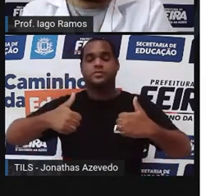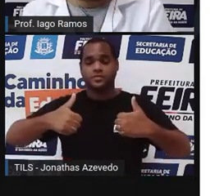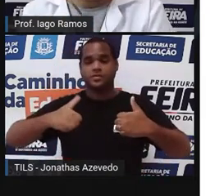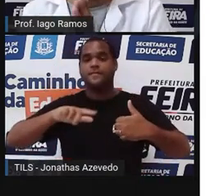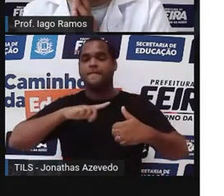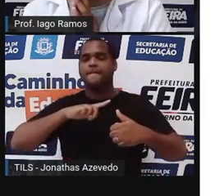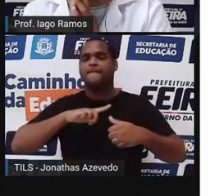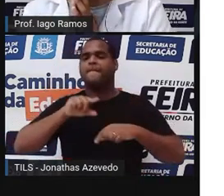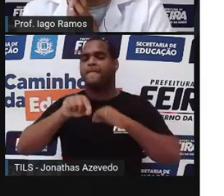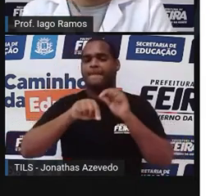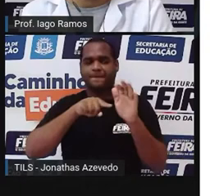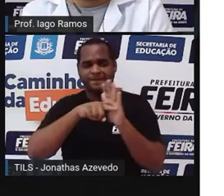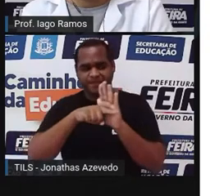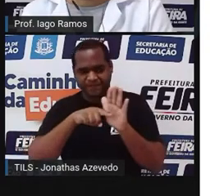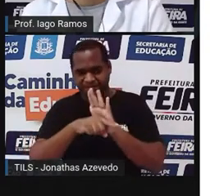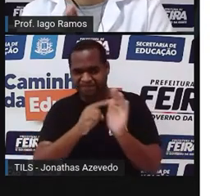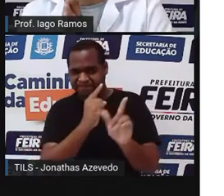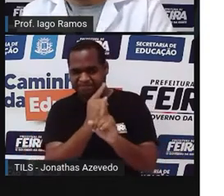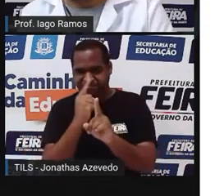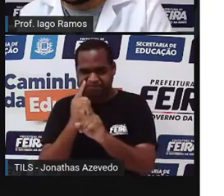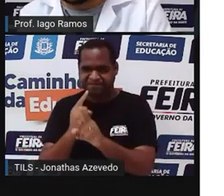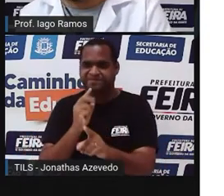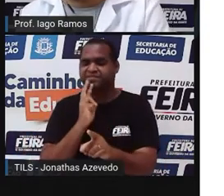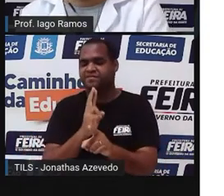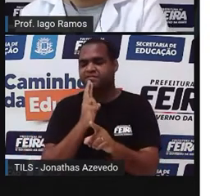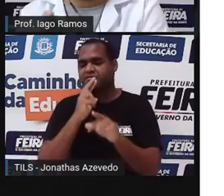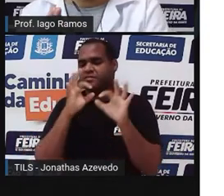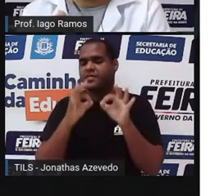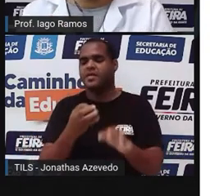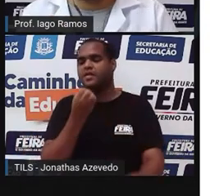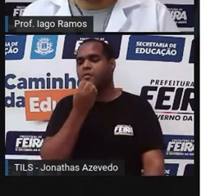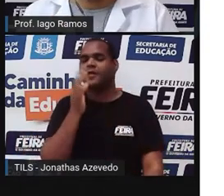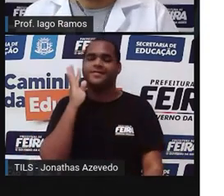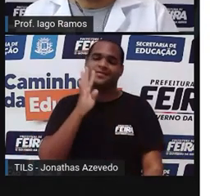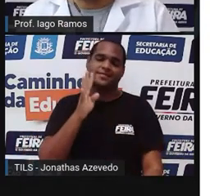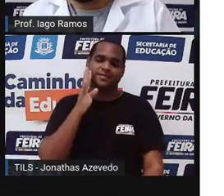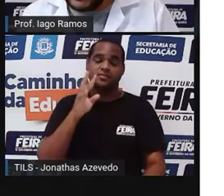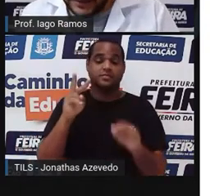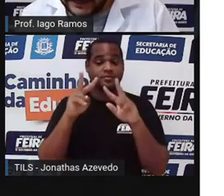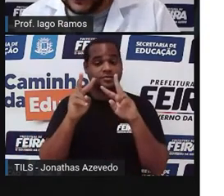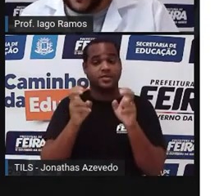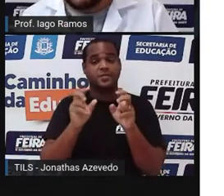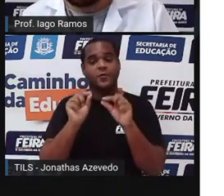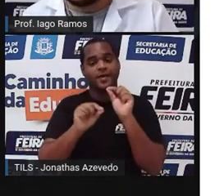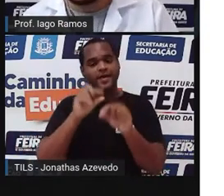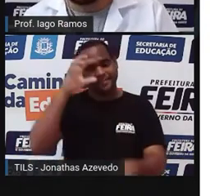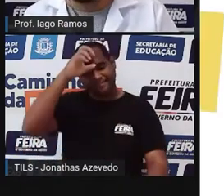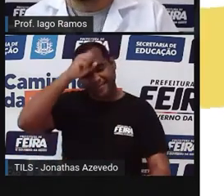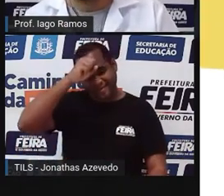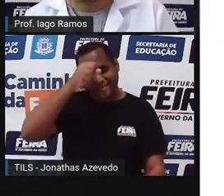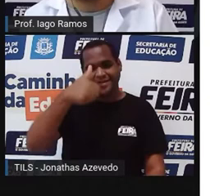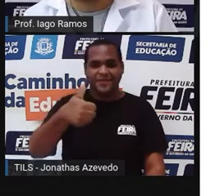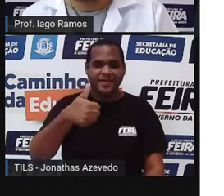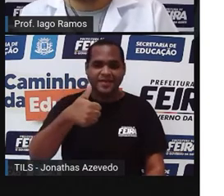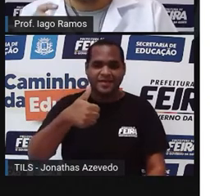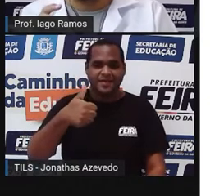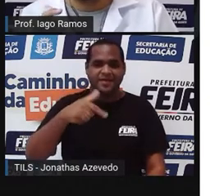Investigar é uma tarefa bem legal quando o assunto é aprender. Beleza? Bom,